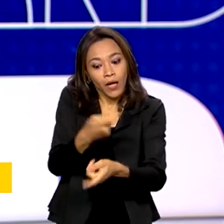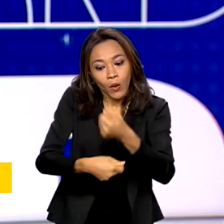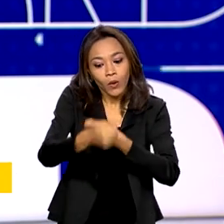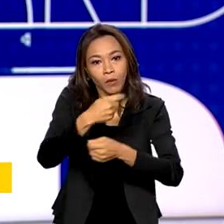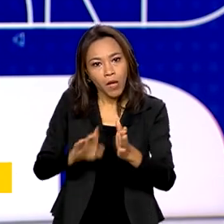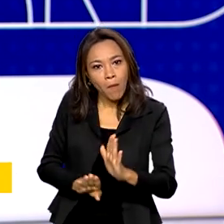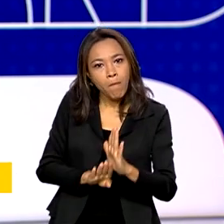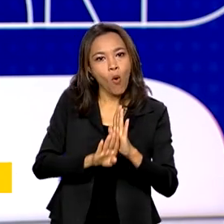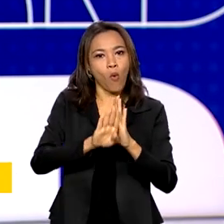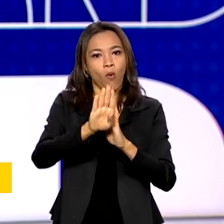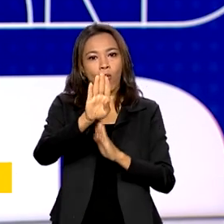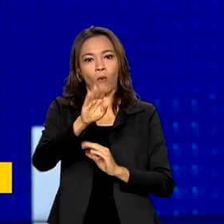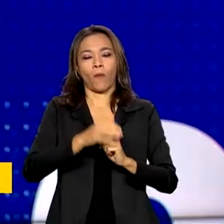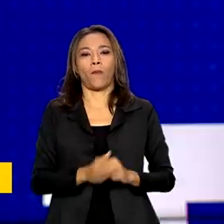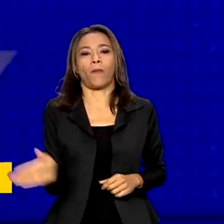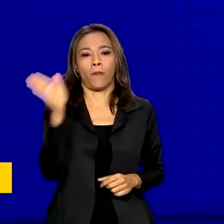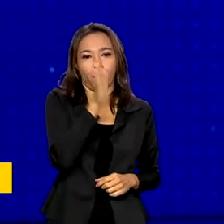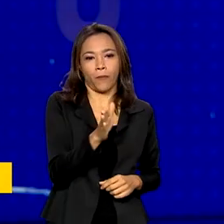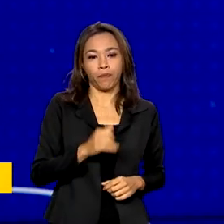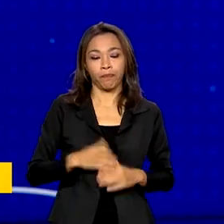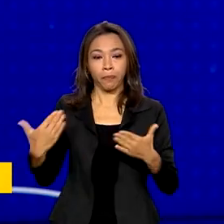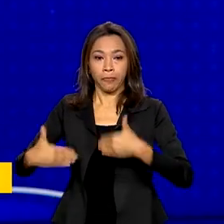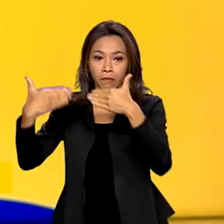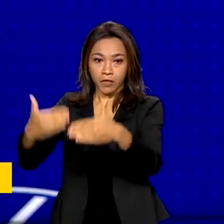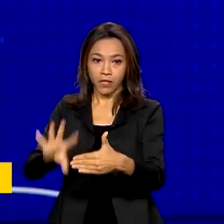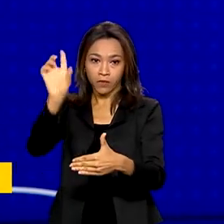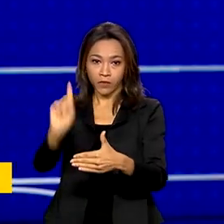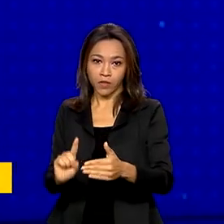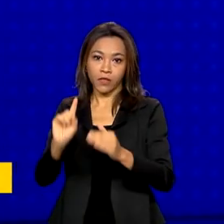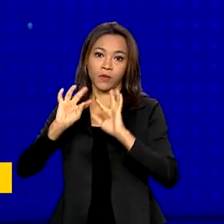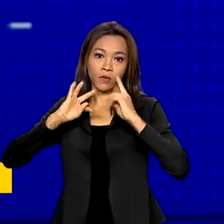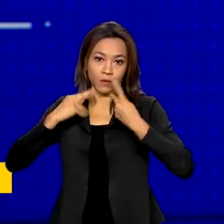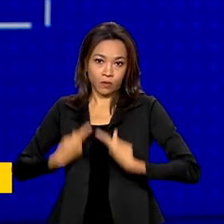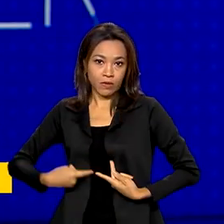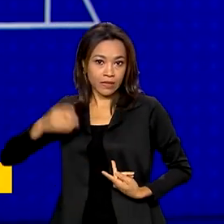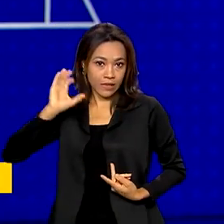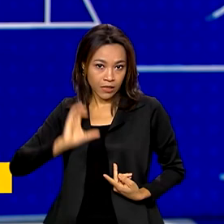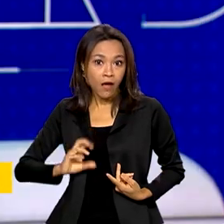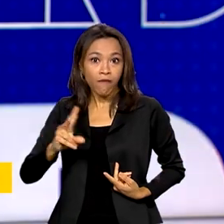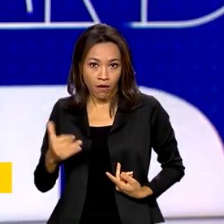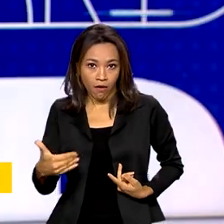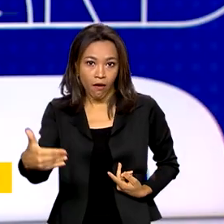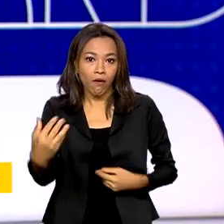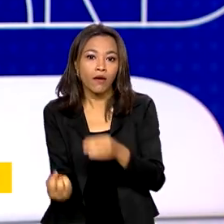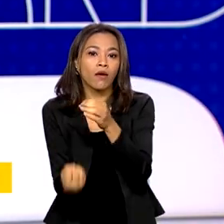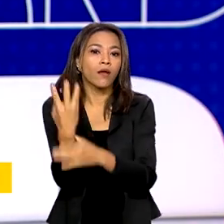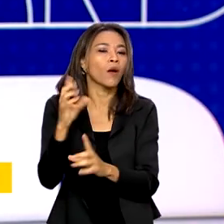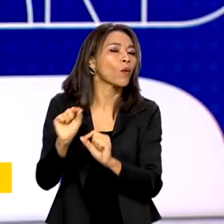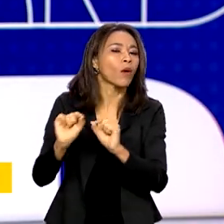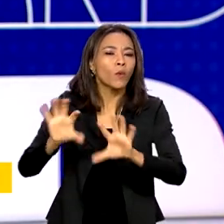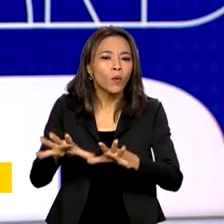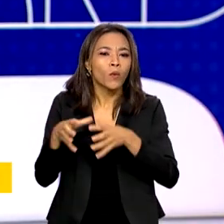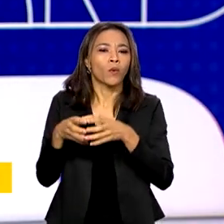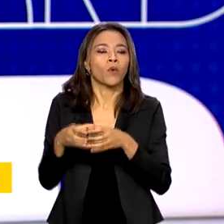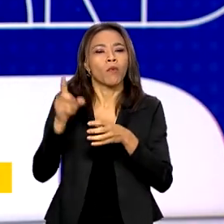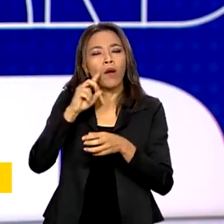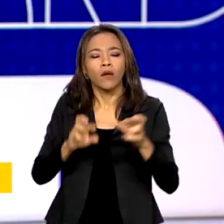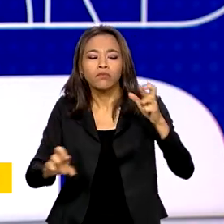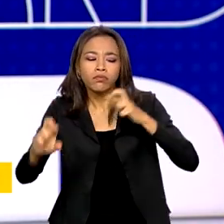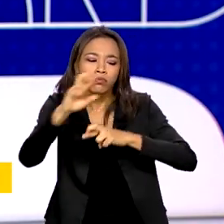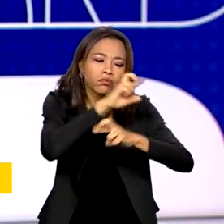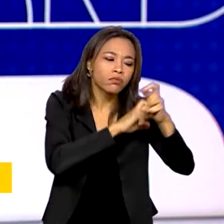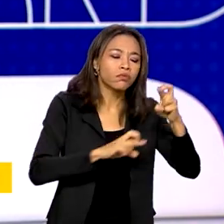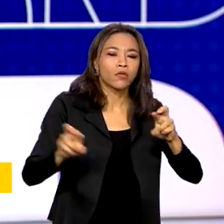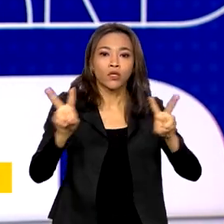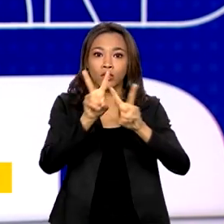O Ministério dos Direitos Humanos e Cidadania vai criar uma comissão para monitorar e executar as recomendações